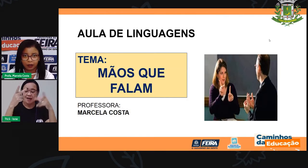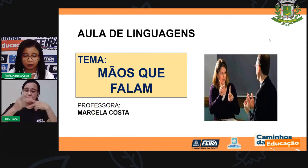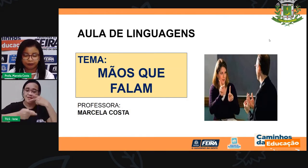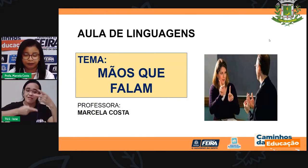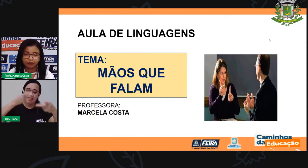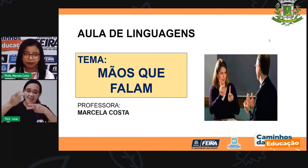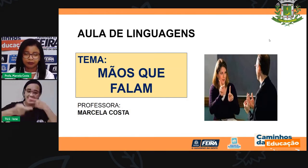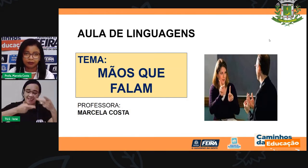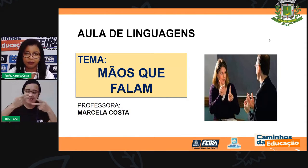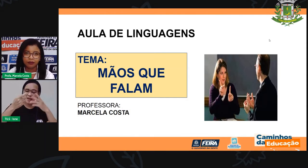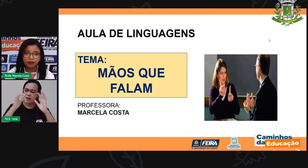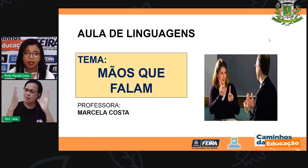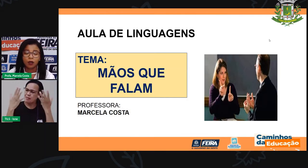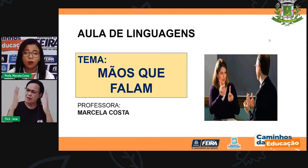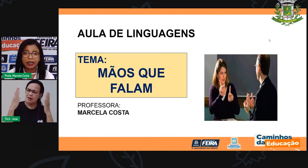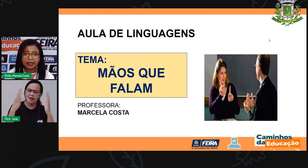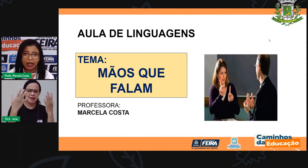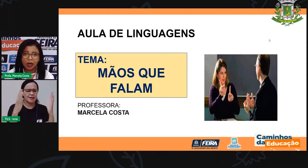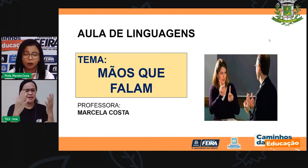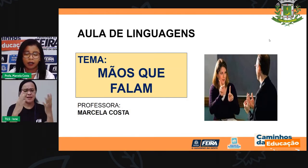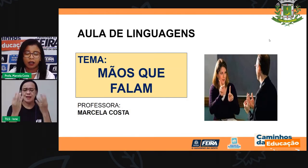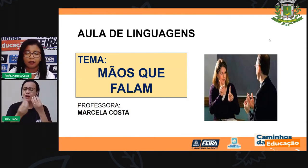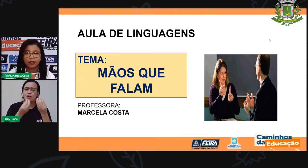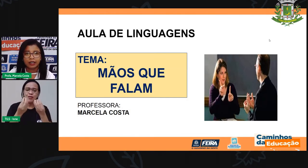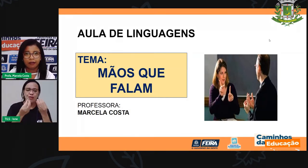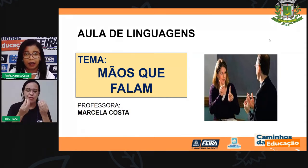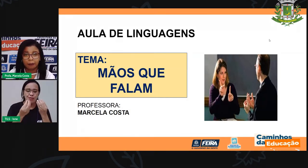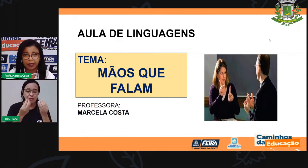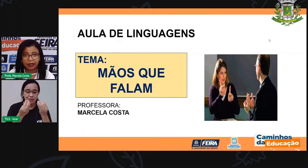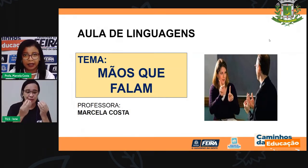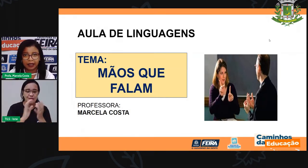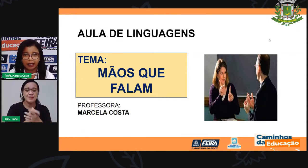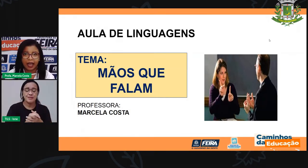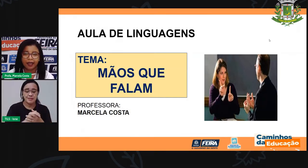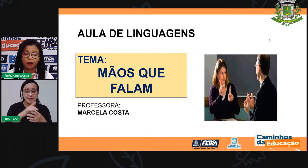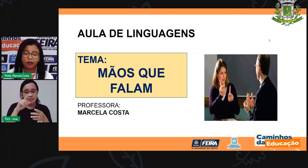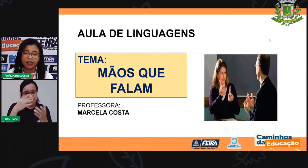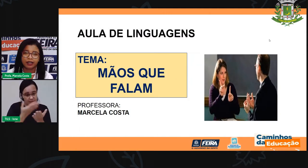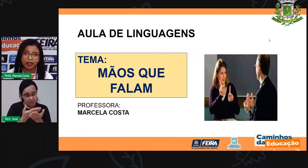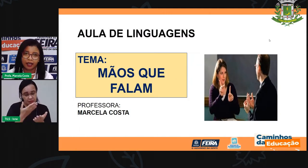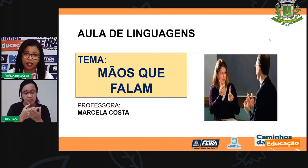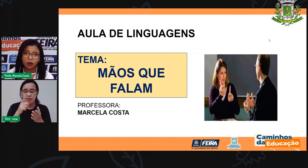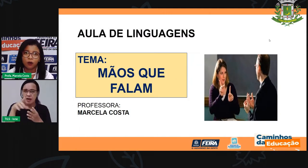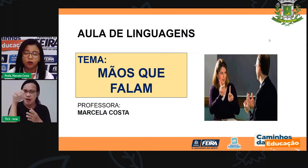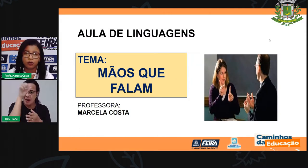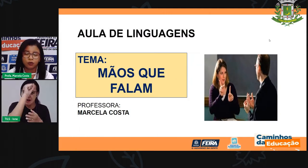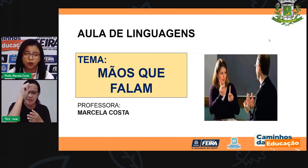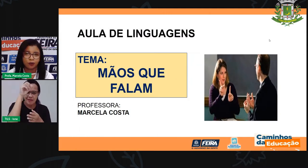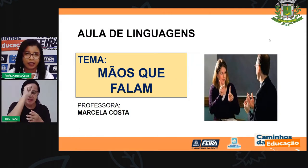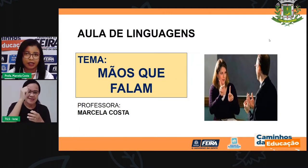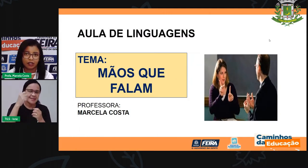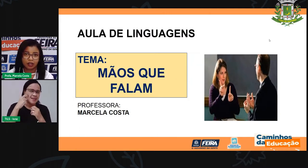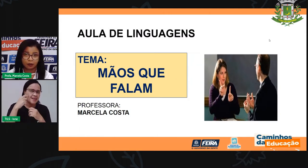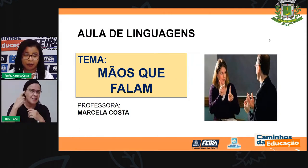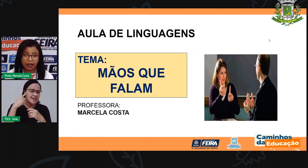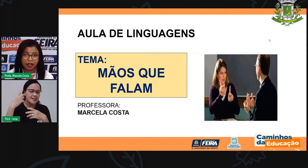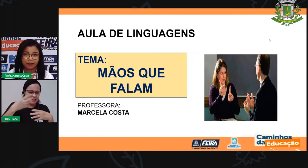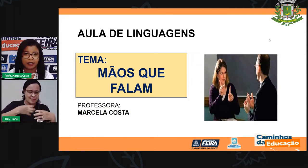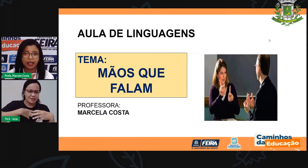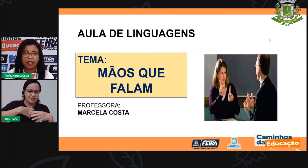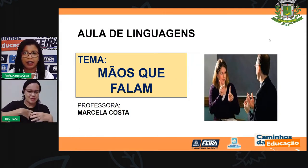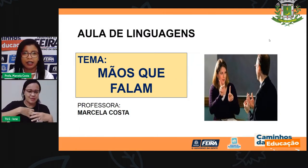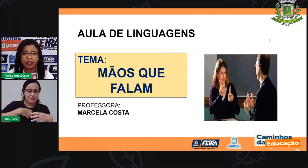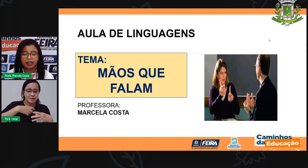falam. Com essa aula, você vai aprender a reconhecer os sons presentes nas